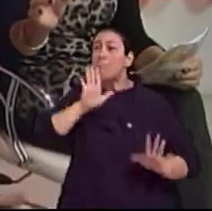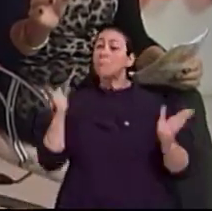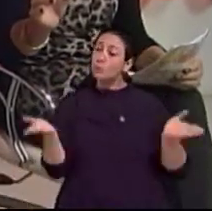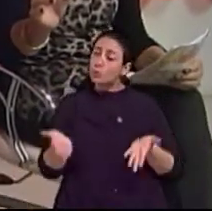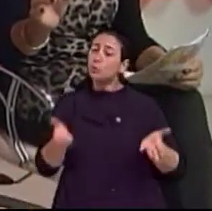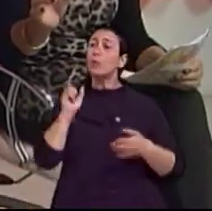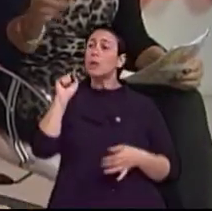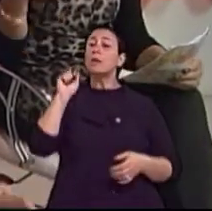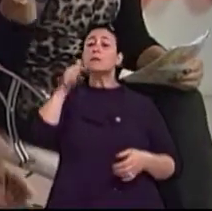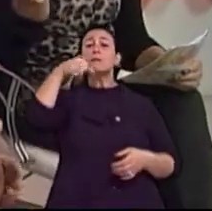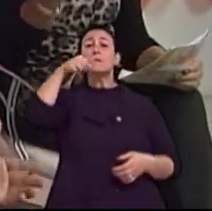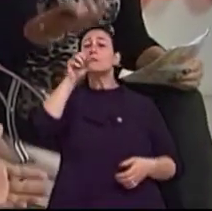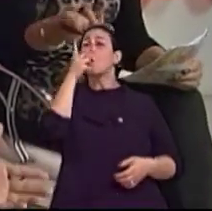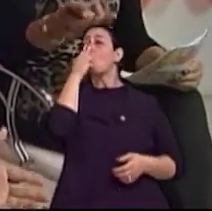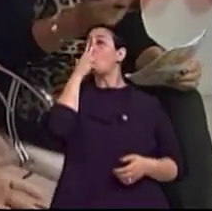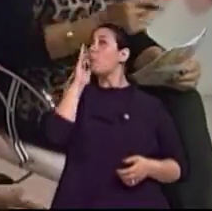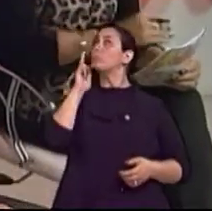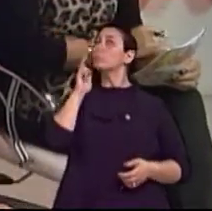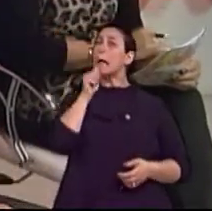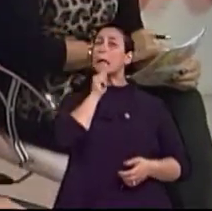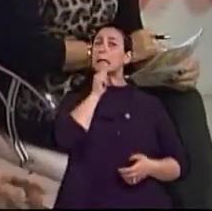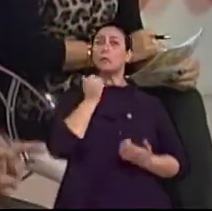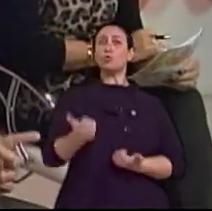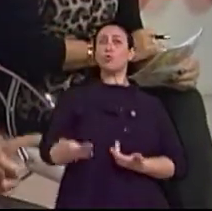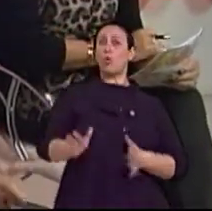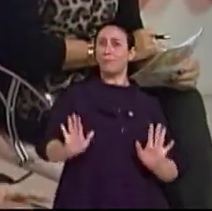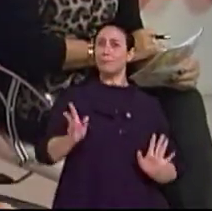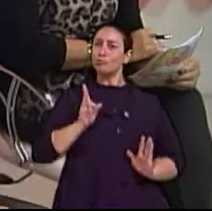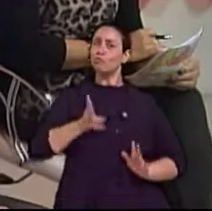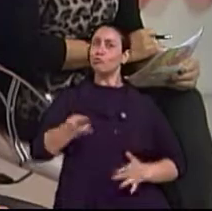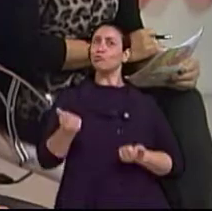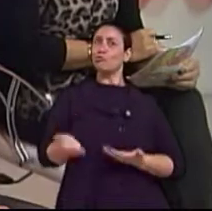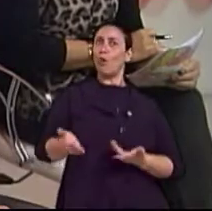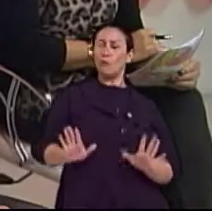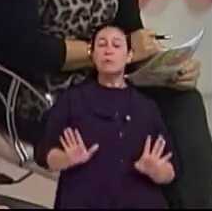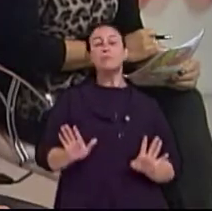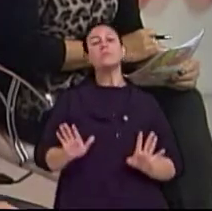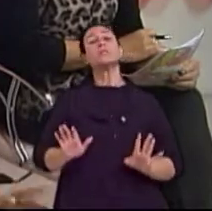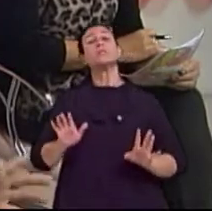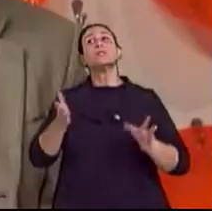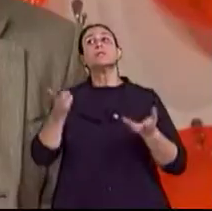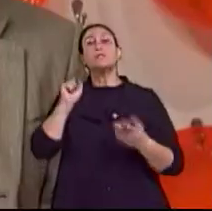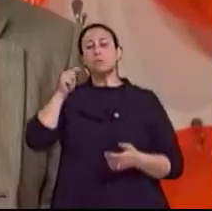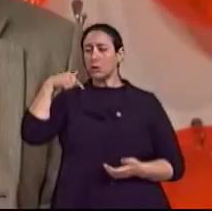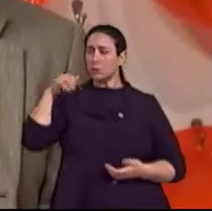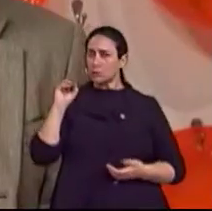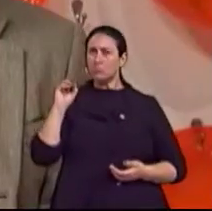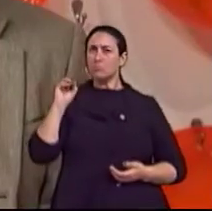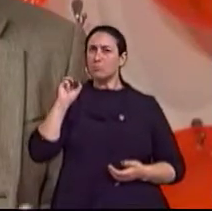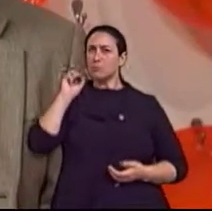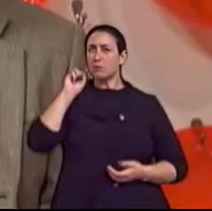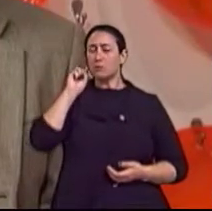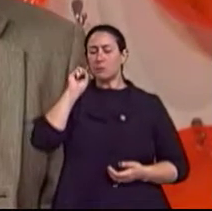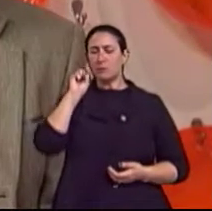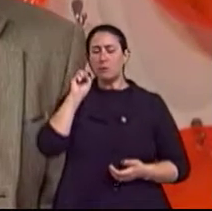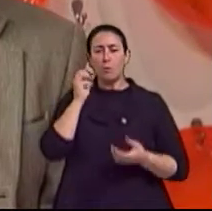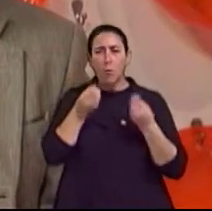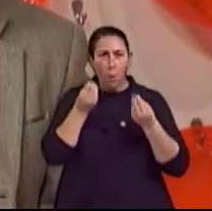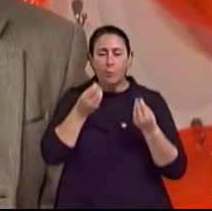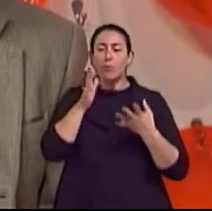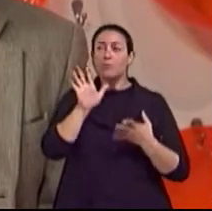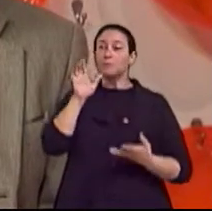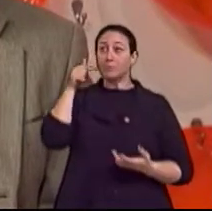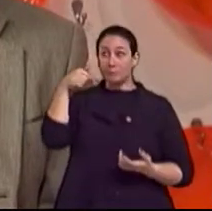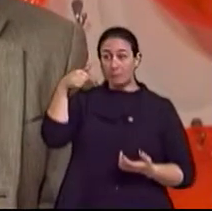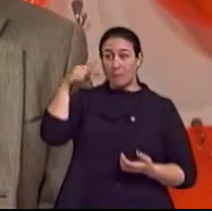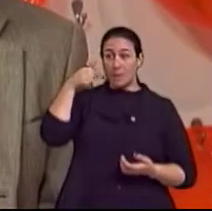Significa que o filho tem um duas vezes mais chance. Isso. E se ambos os pais tiverem, por exemplo, aos 70 ou 75 anos, esse risco aumenta